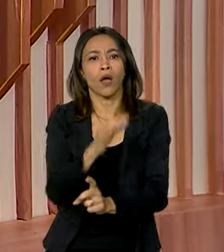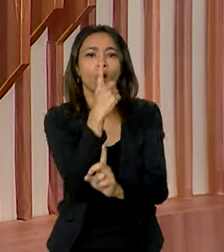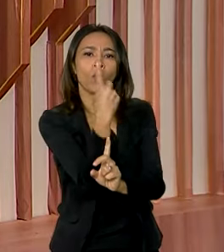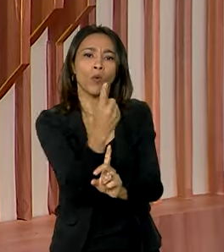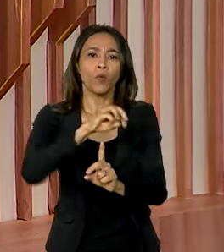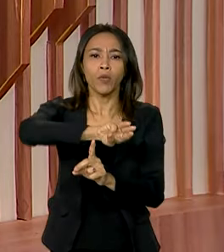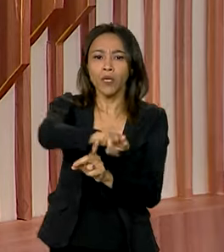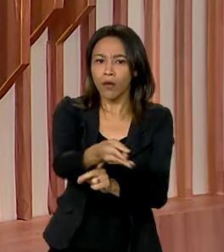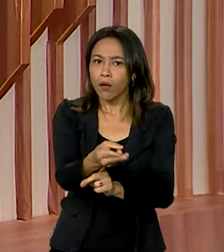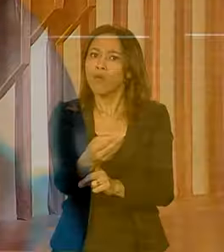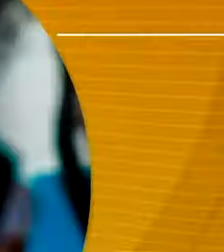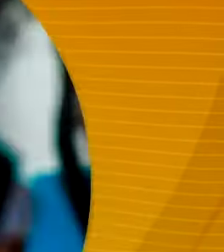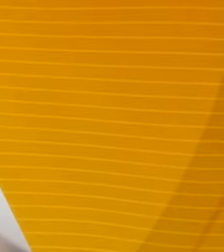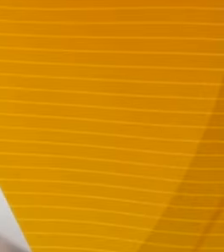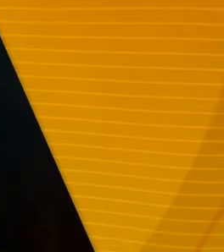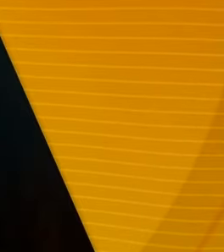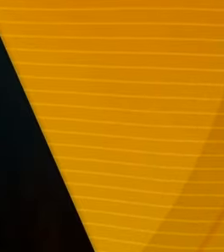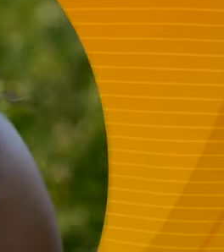de empregos gerados.